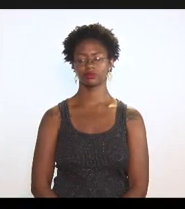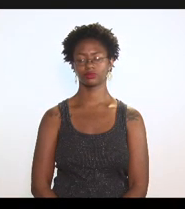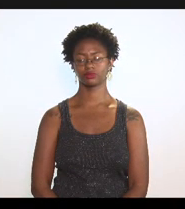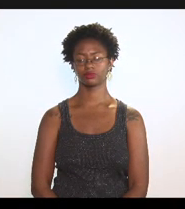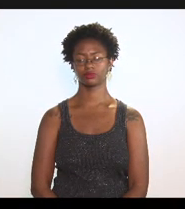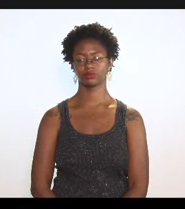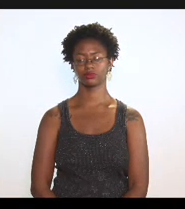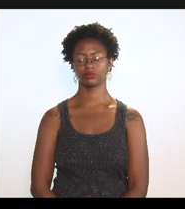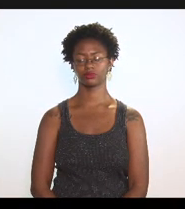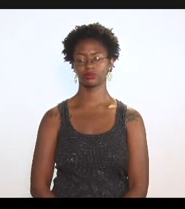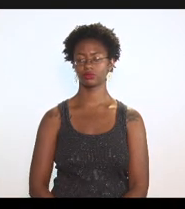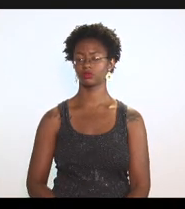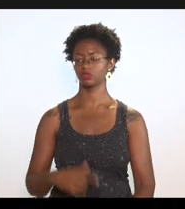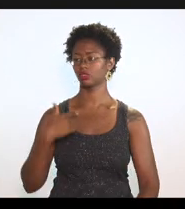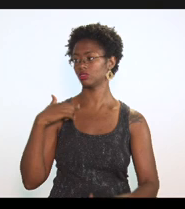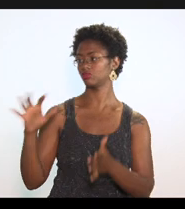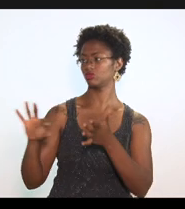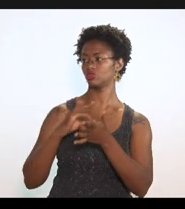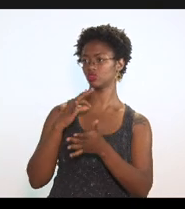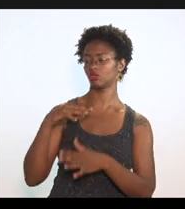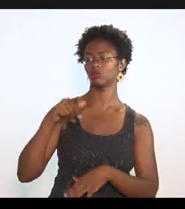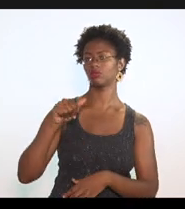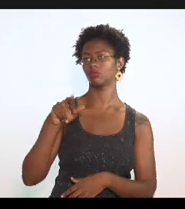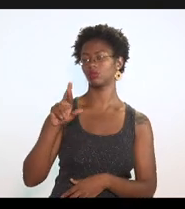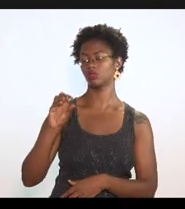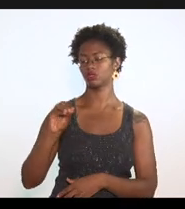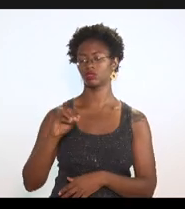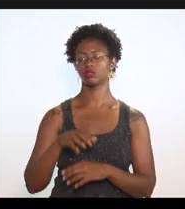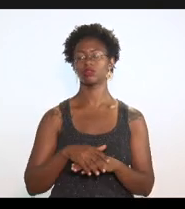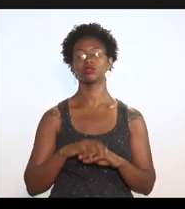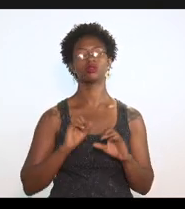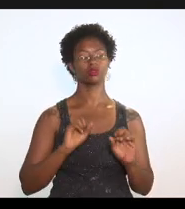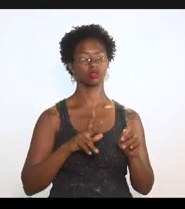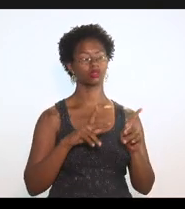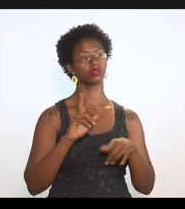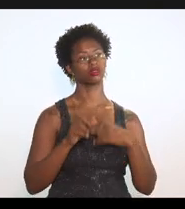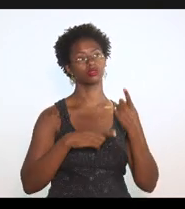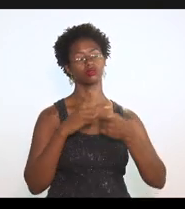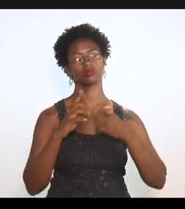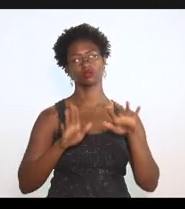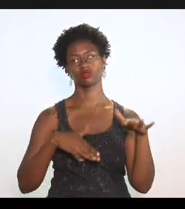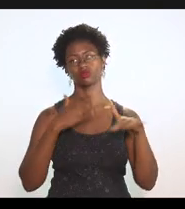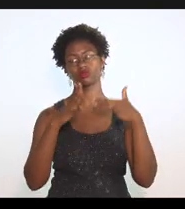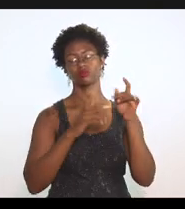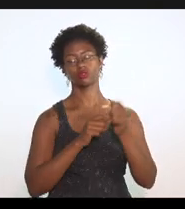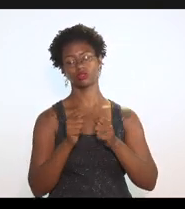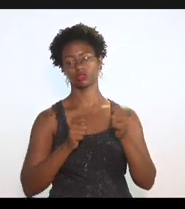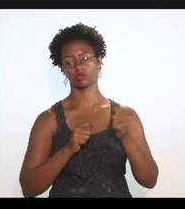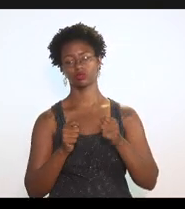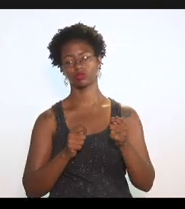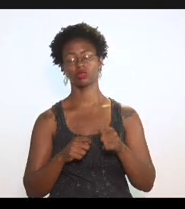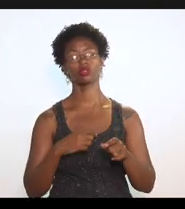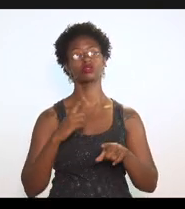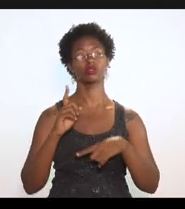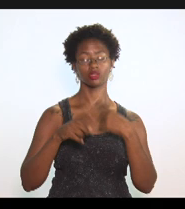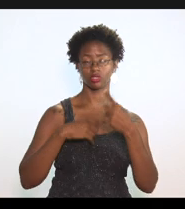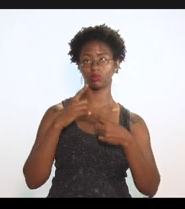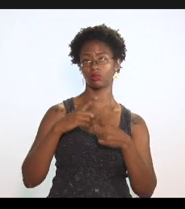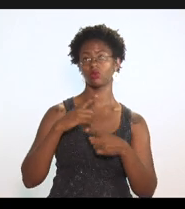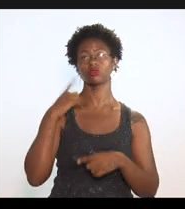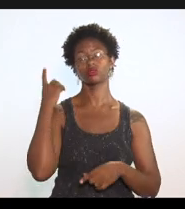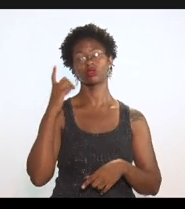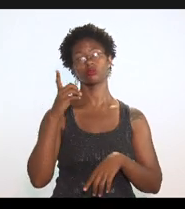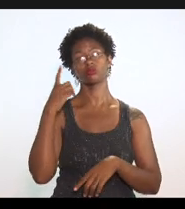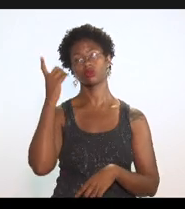Mauro Azor por favor escreve depois do depois do representante desenvolvimento econômico fala o senhor e assim que o deputado Rodrigo